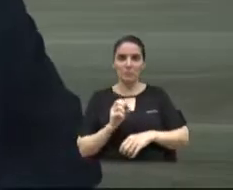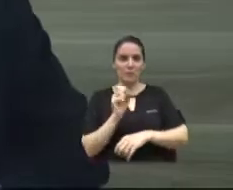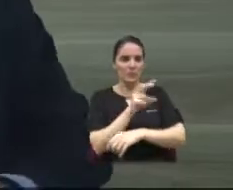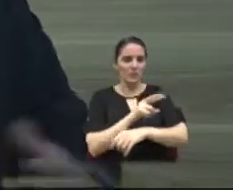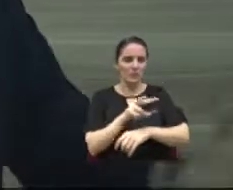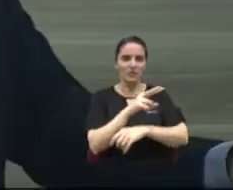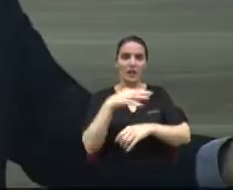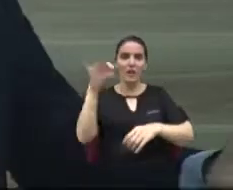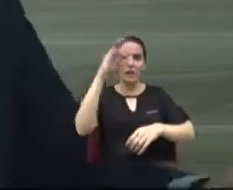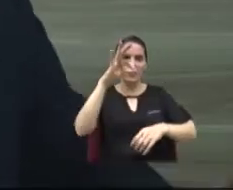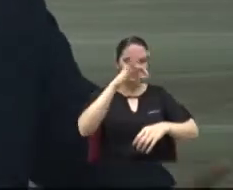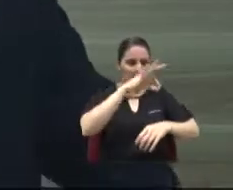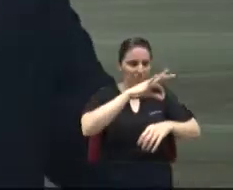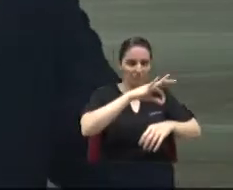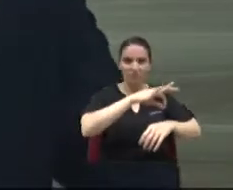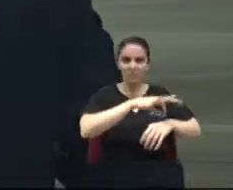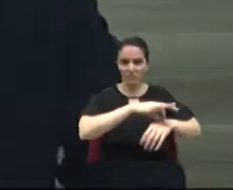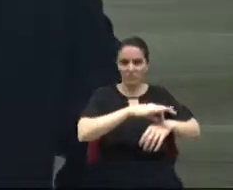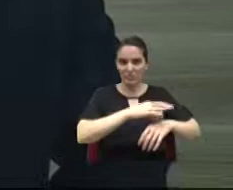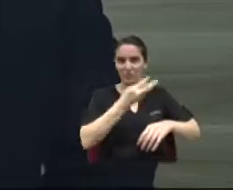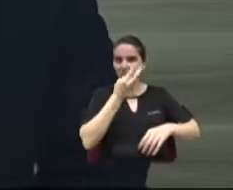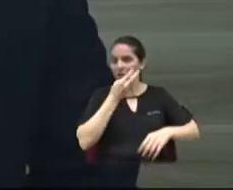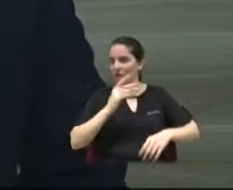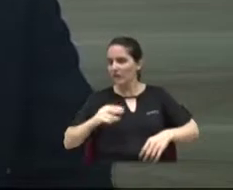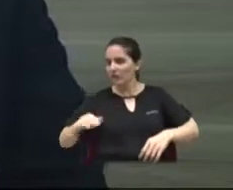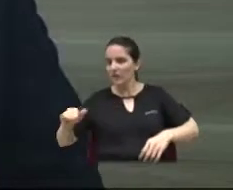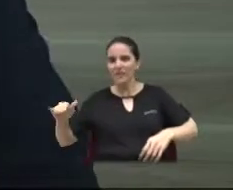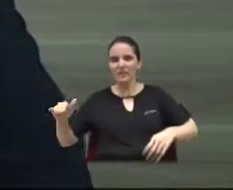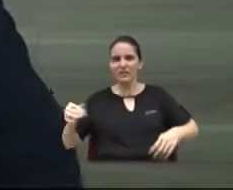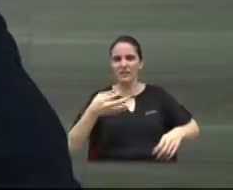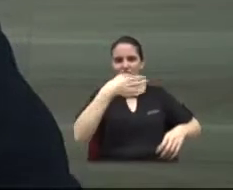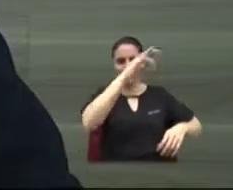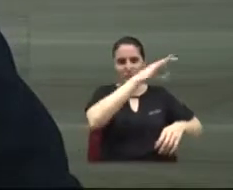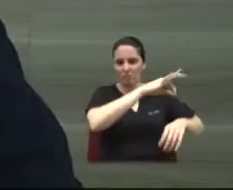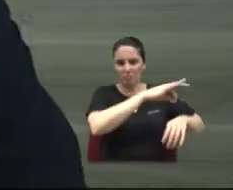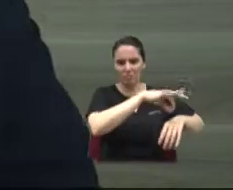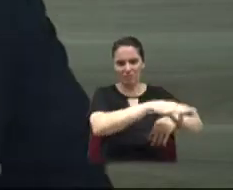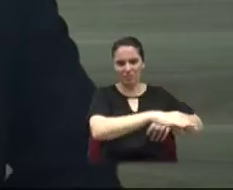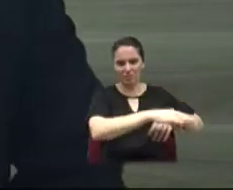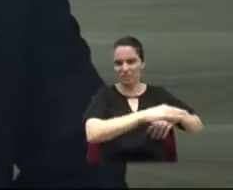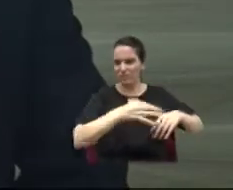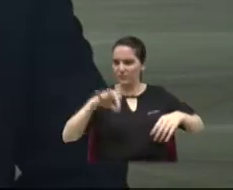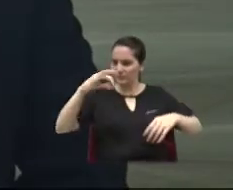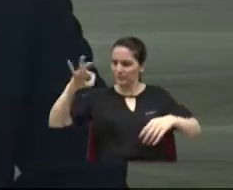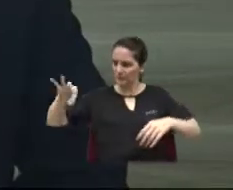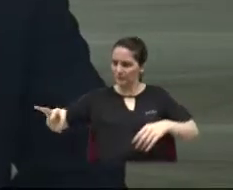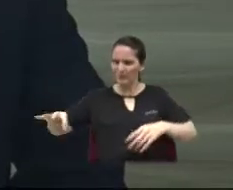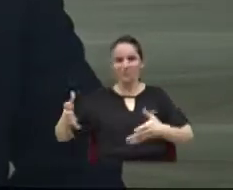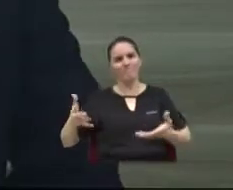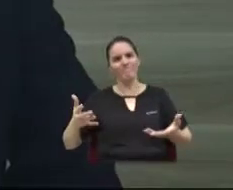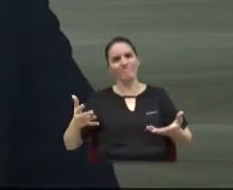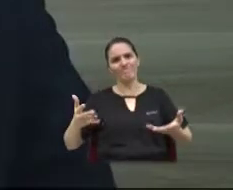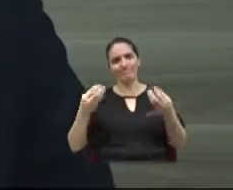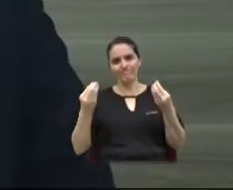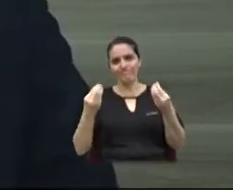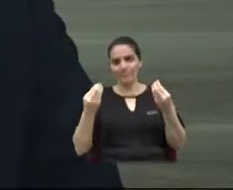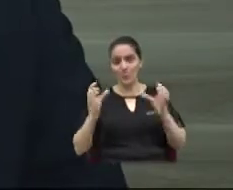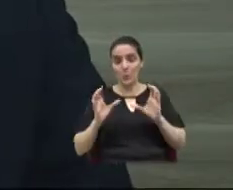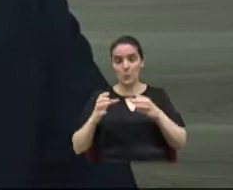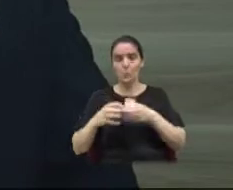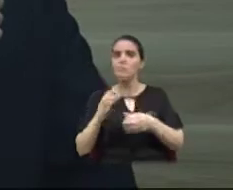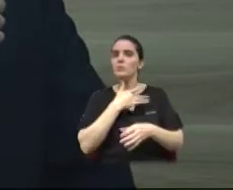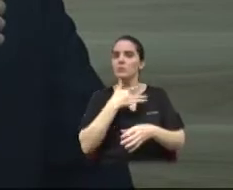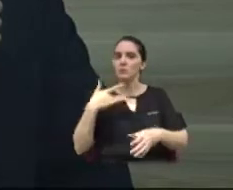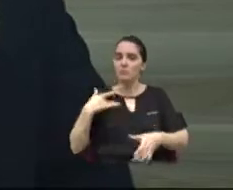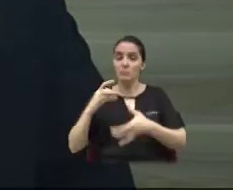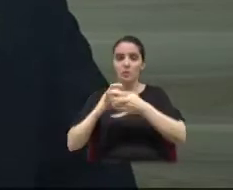acaba pousando alimento criança com a mão no chão. Então, a Comissão da Saúde, presidente, está à disposição, e